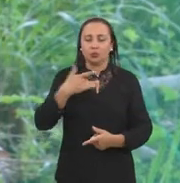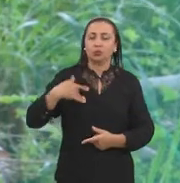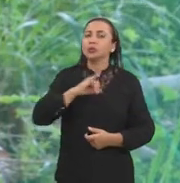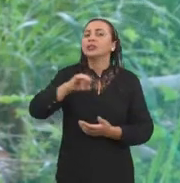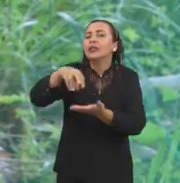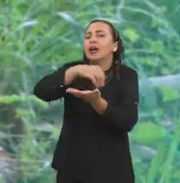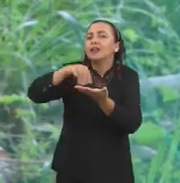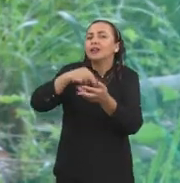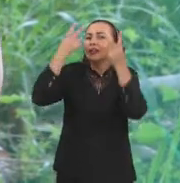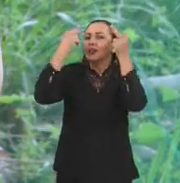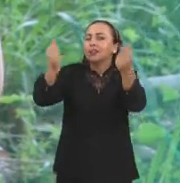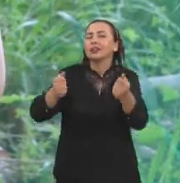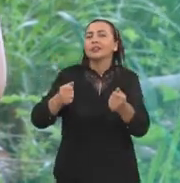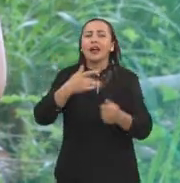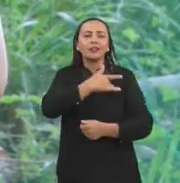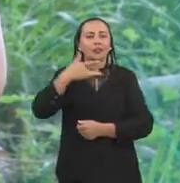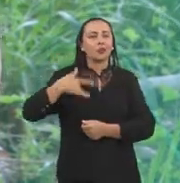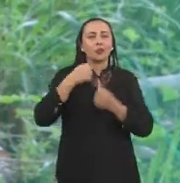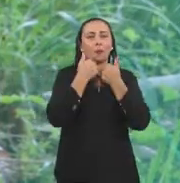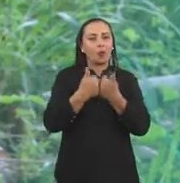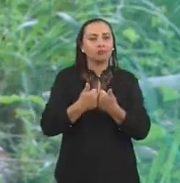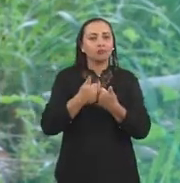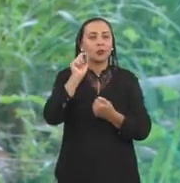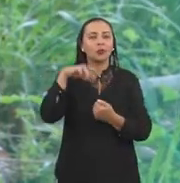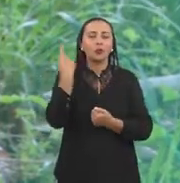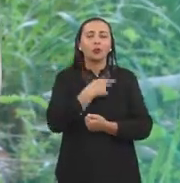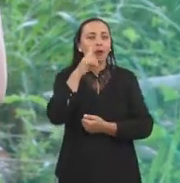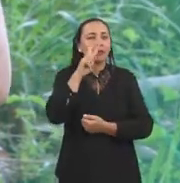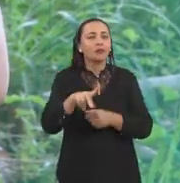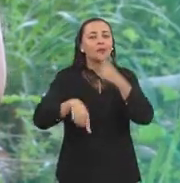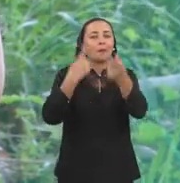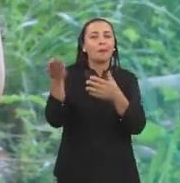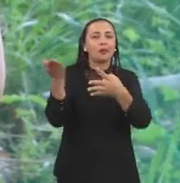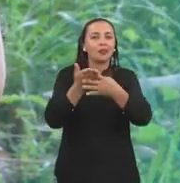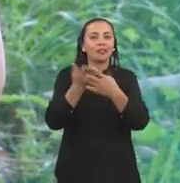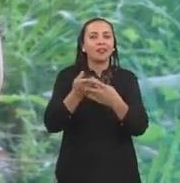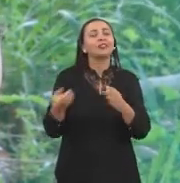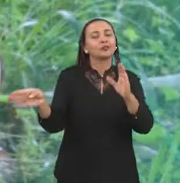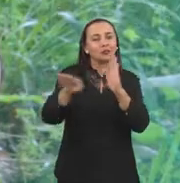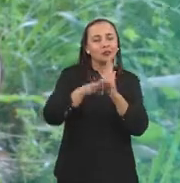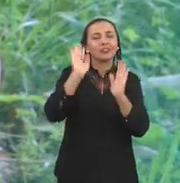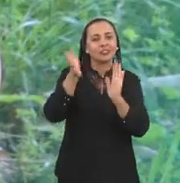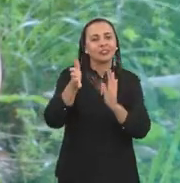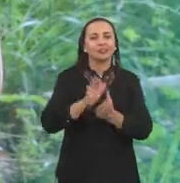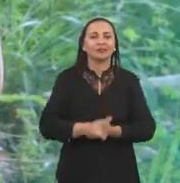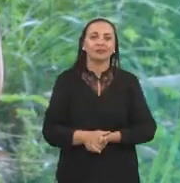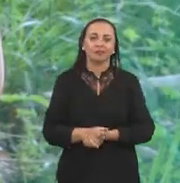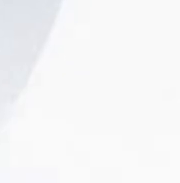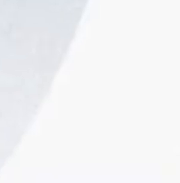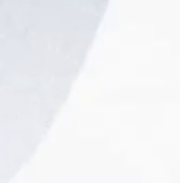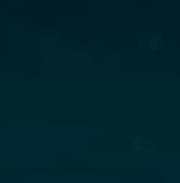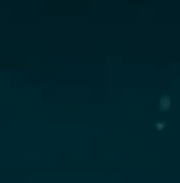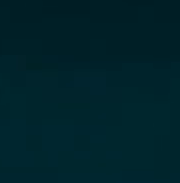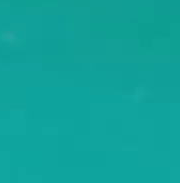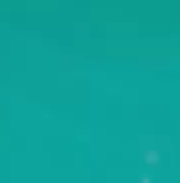corante fosse natural e saudável? É o que a gente confere depois do intervalo. A Univerciência volta já já.